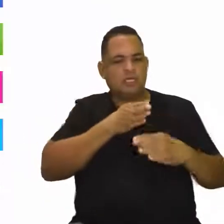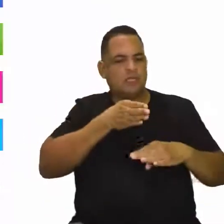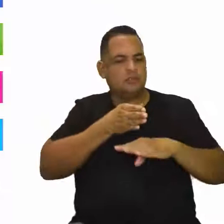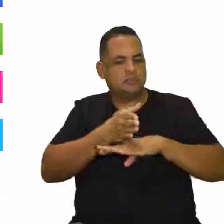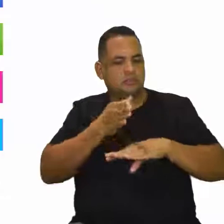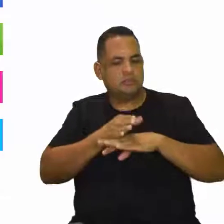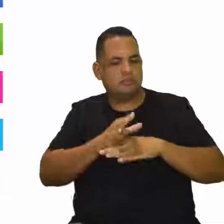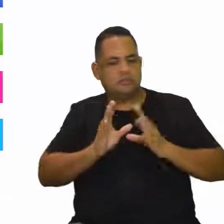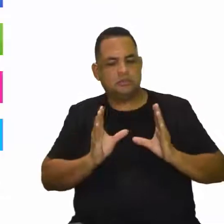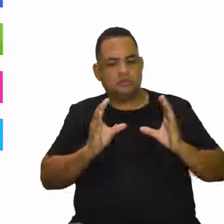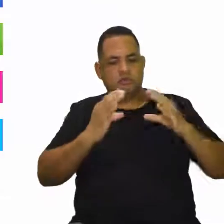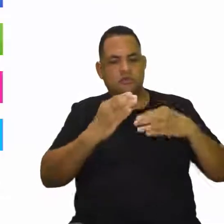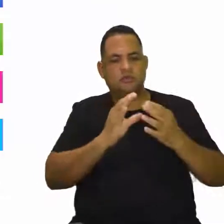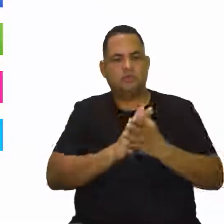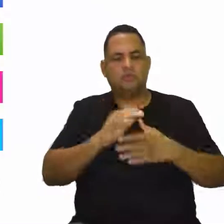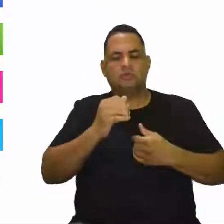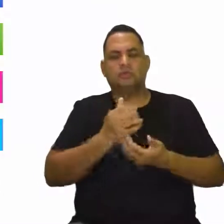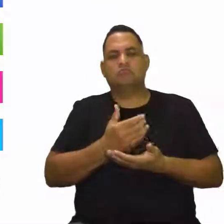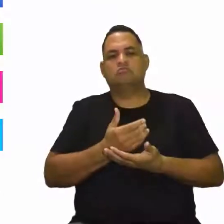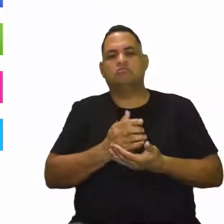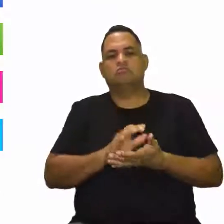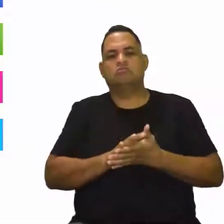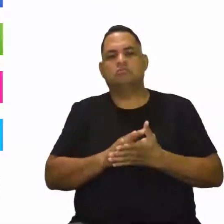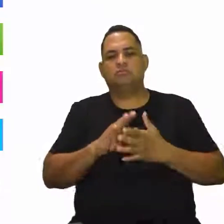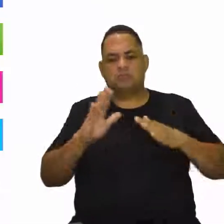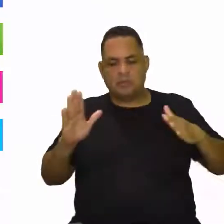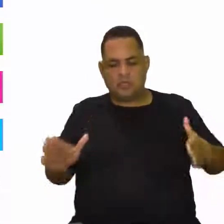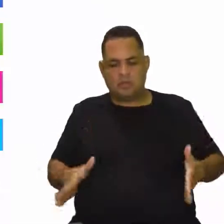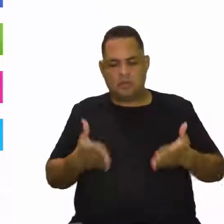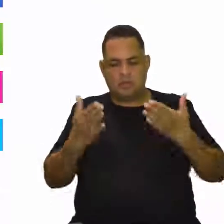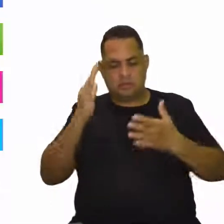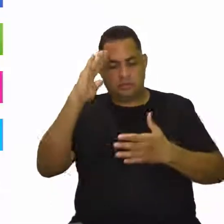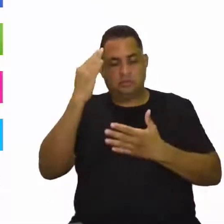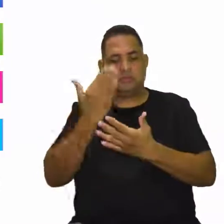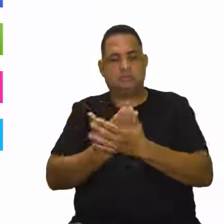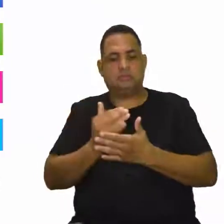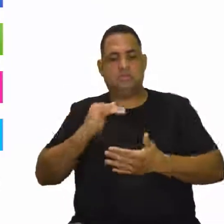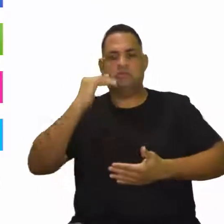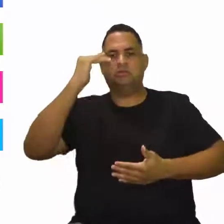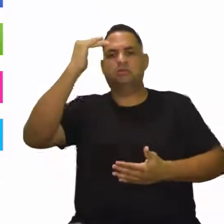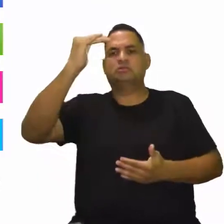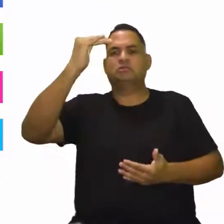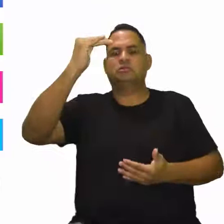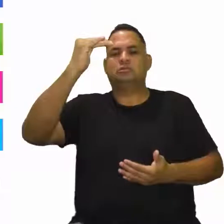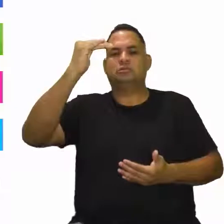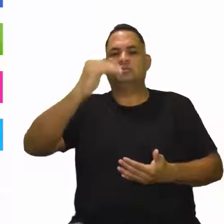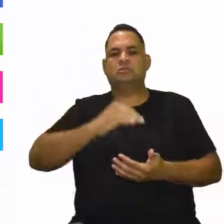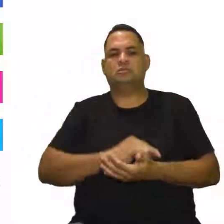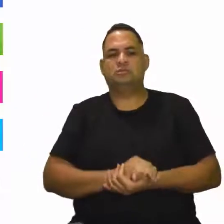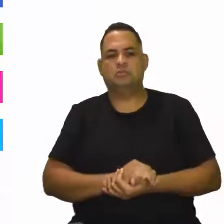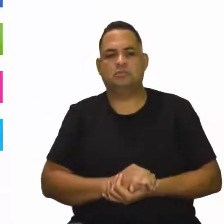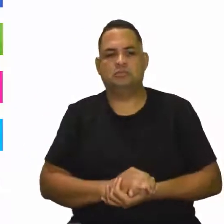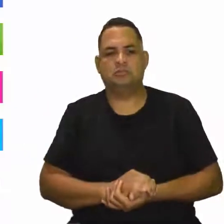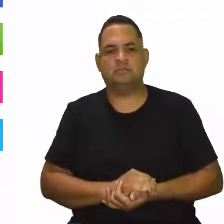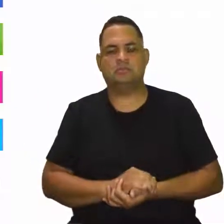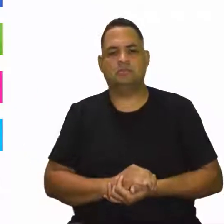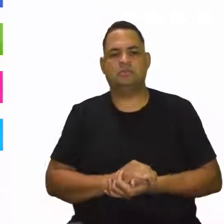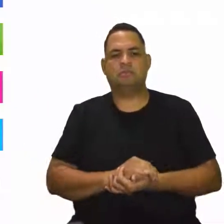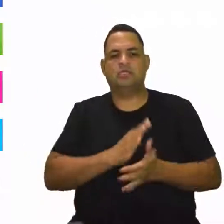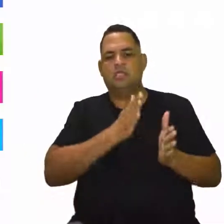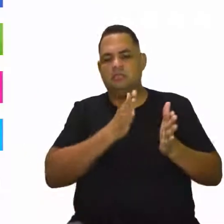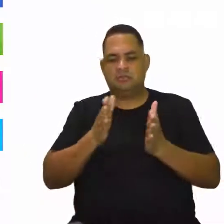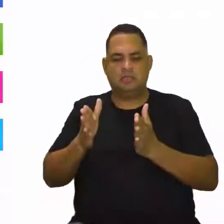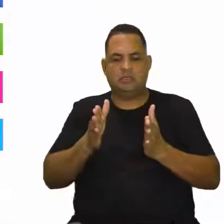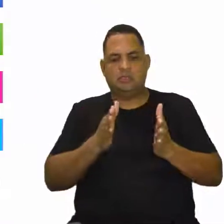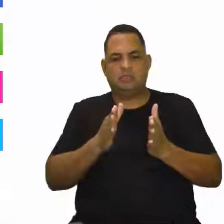atividades, né? E aí, essa motivação e essa confiança está lá em cima, tá? Nesse período